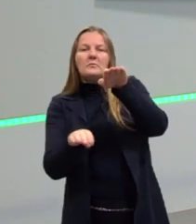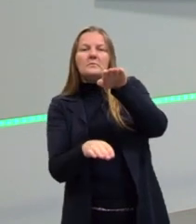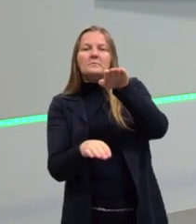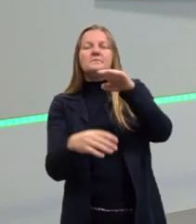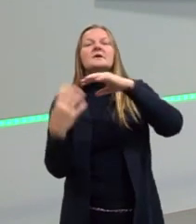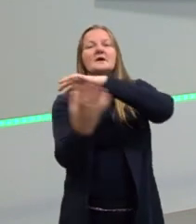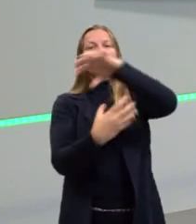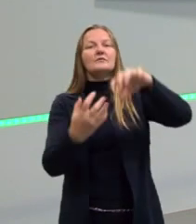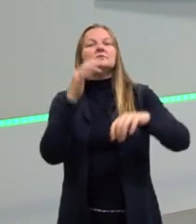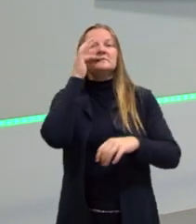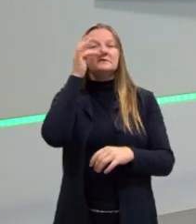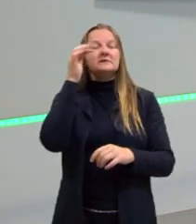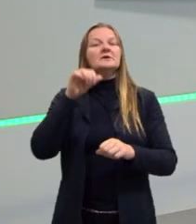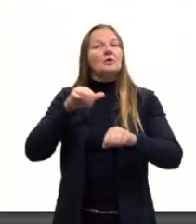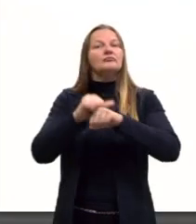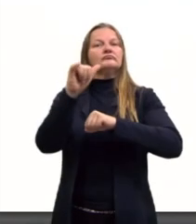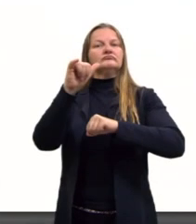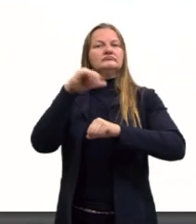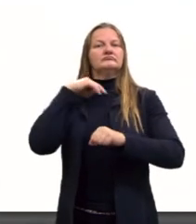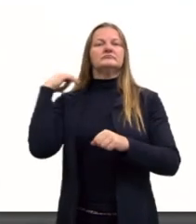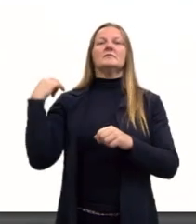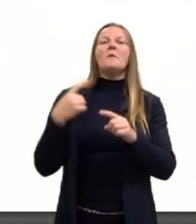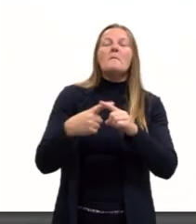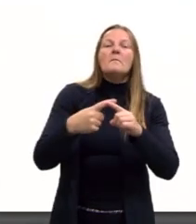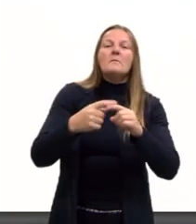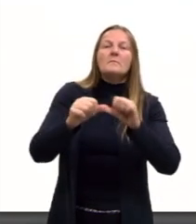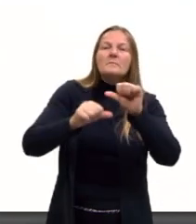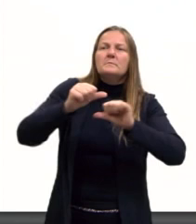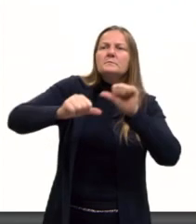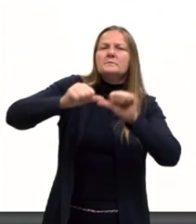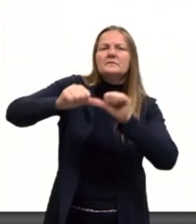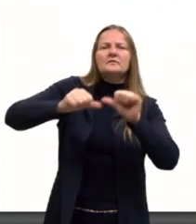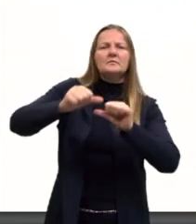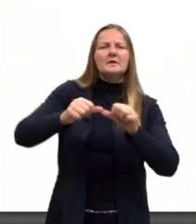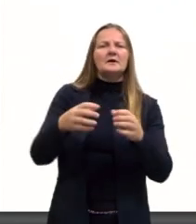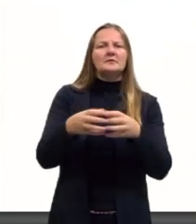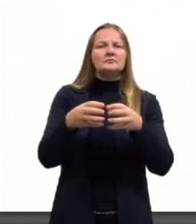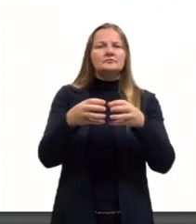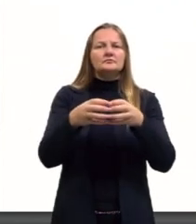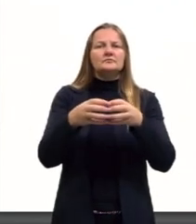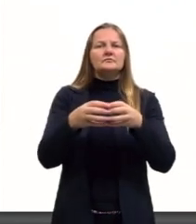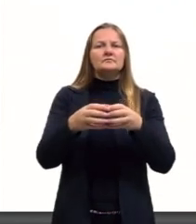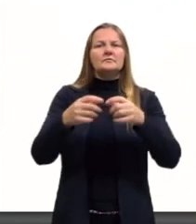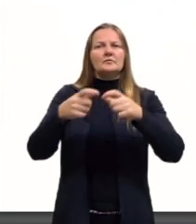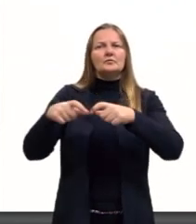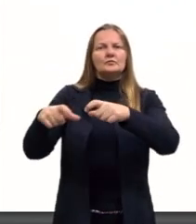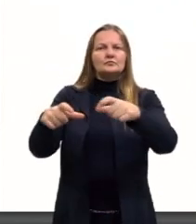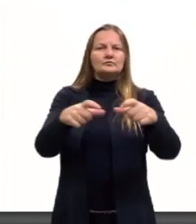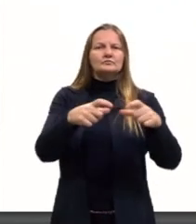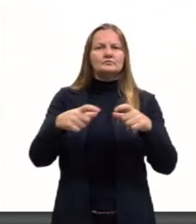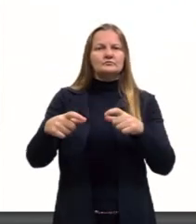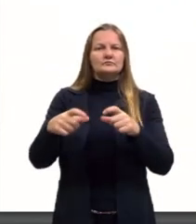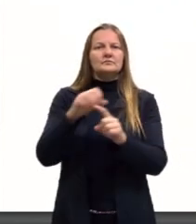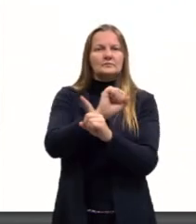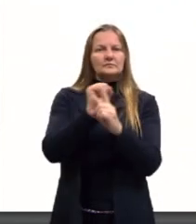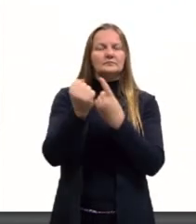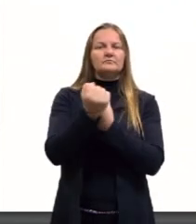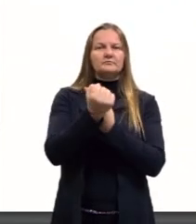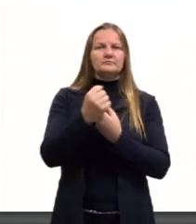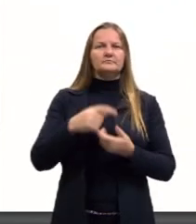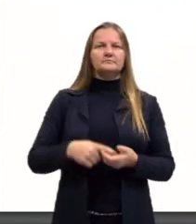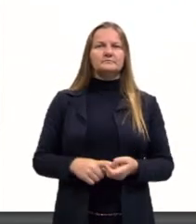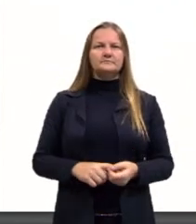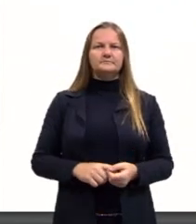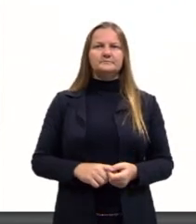Revolução Francesa ocorre, então, para tentar transformar esta ordem. E ela